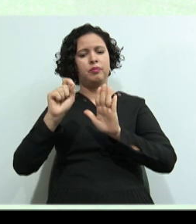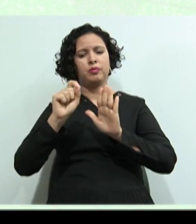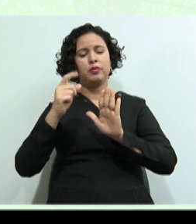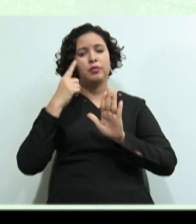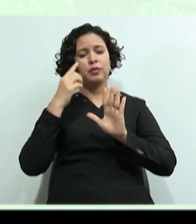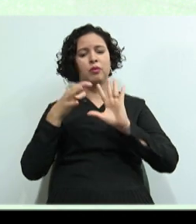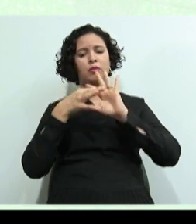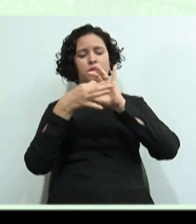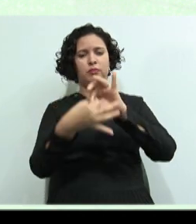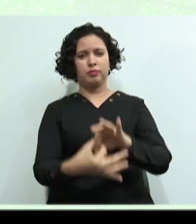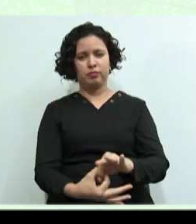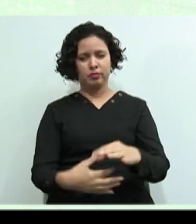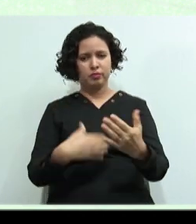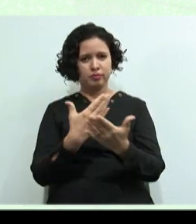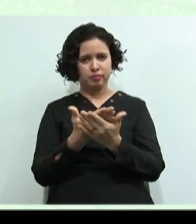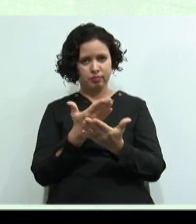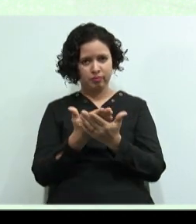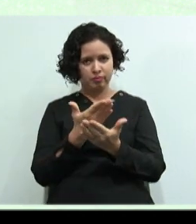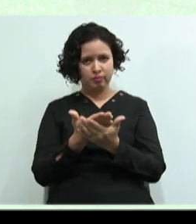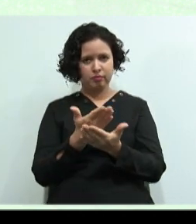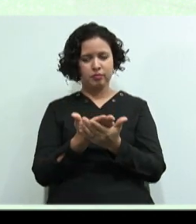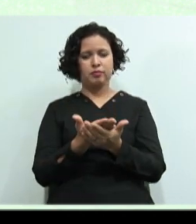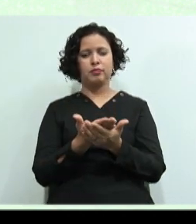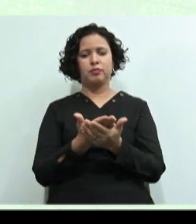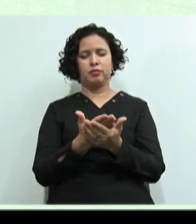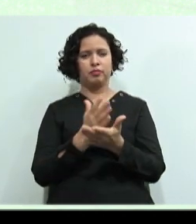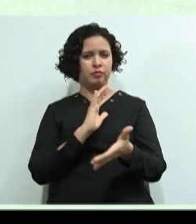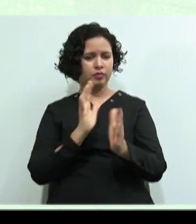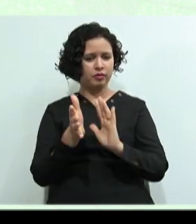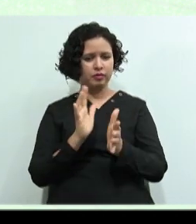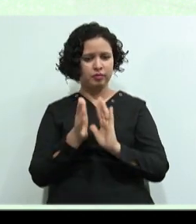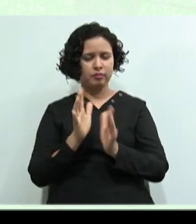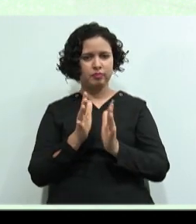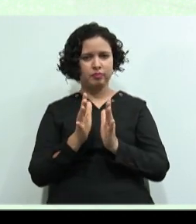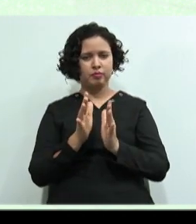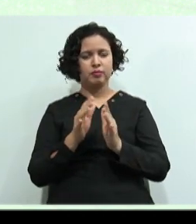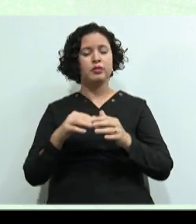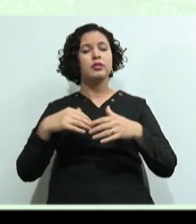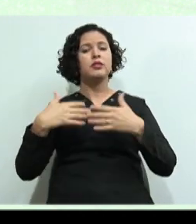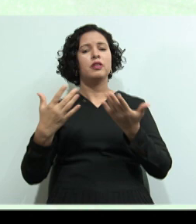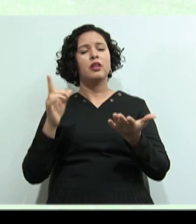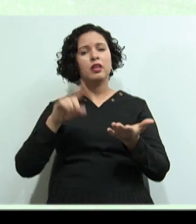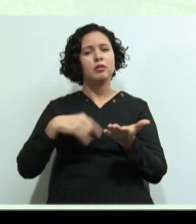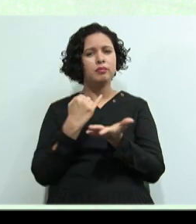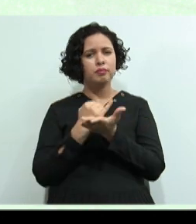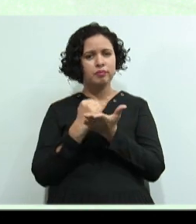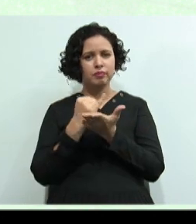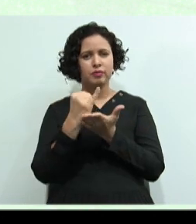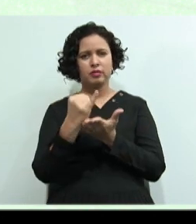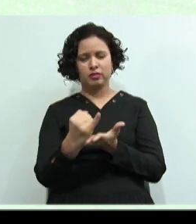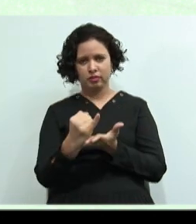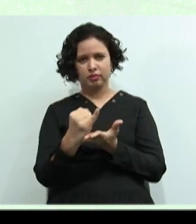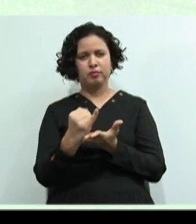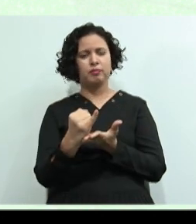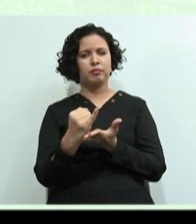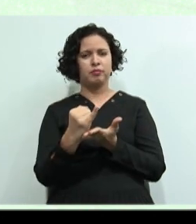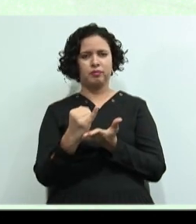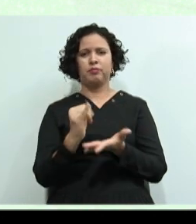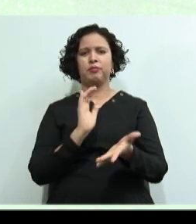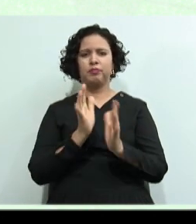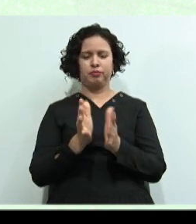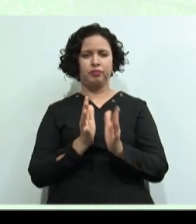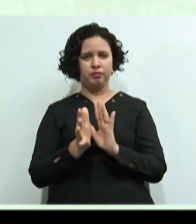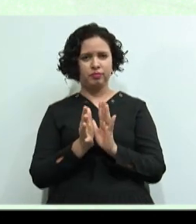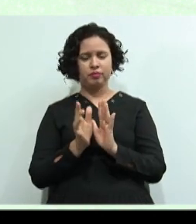Contextualização Para o estudo Em língua brasileira De sinais Então, na verdade Vai ser uma introdução À língua brasileira De sinais